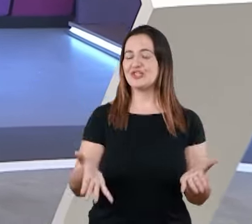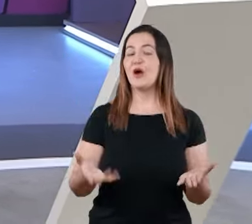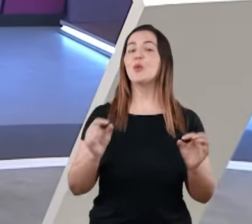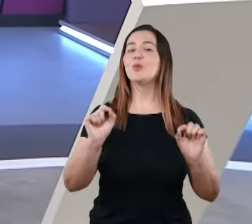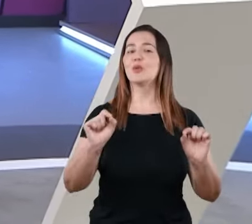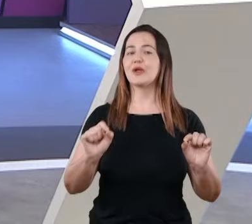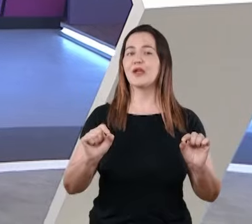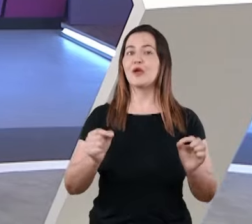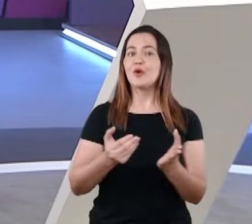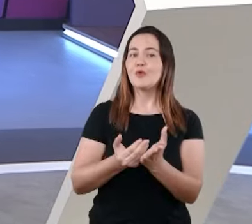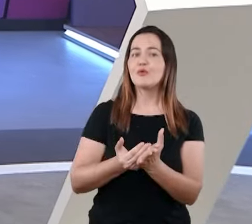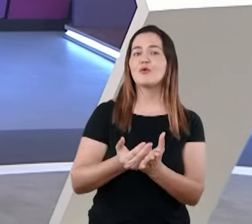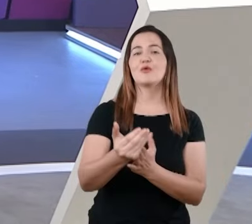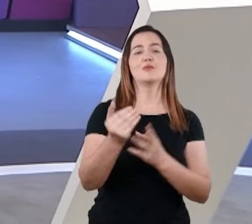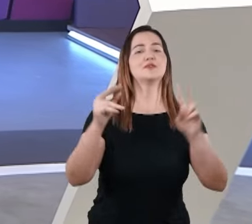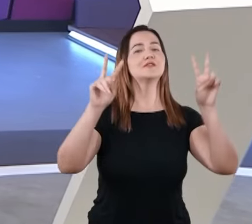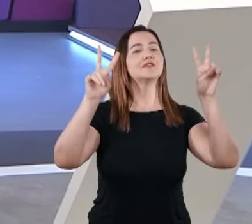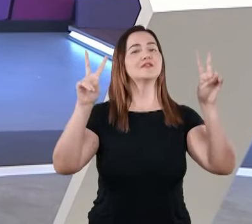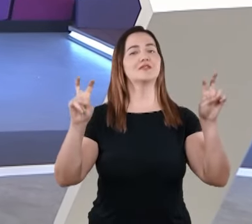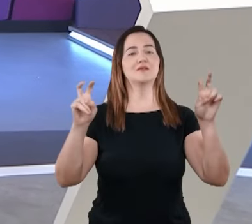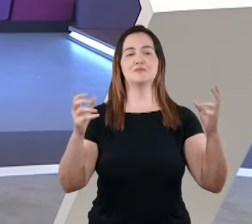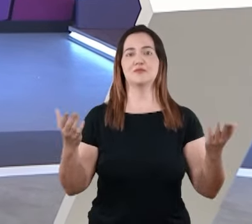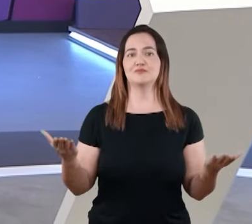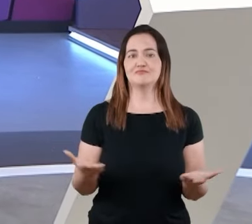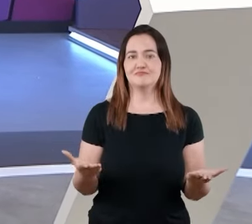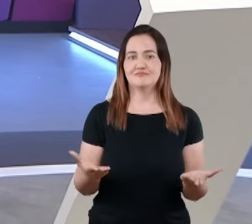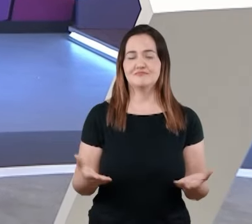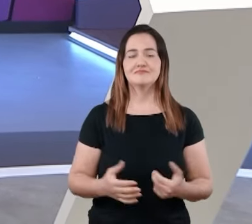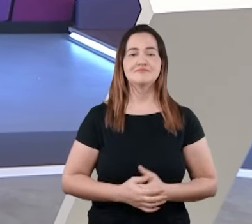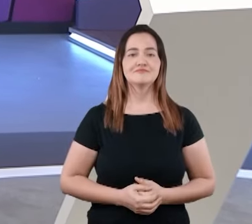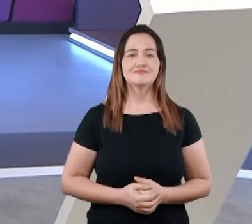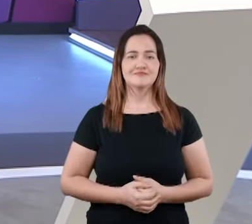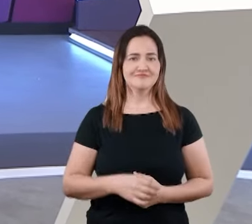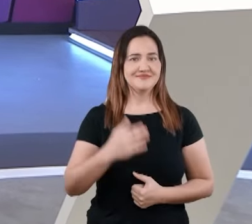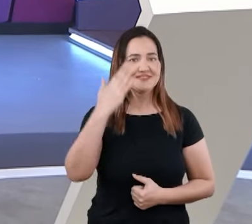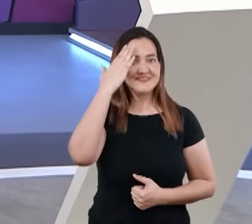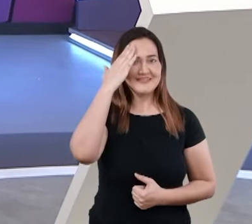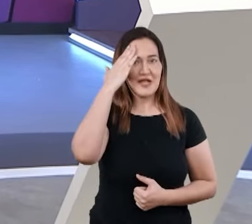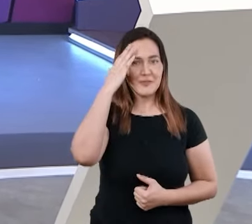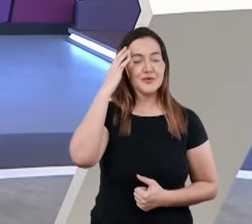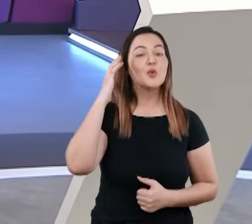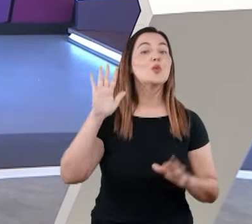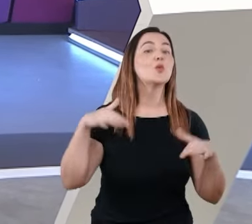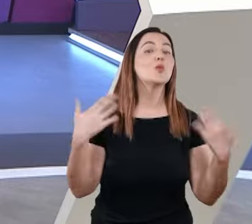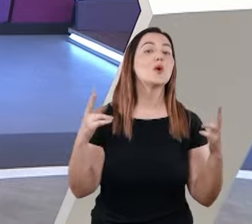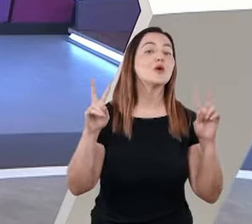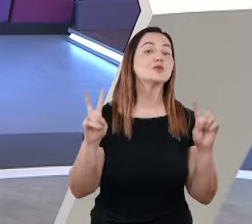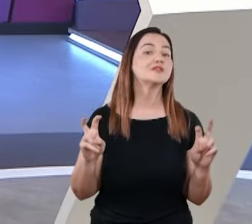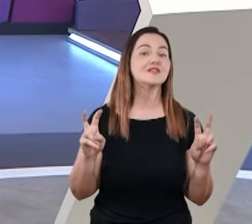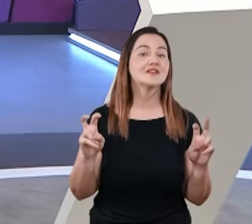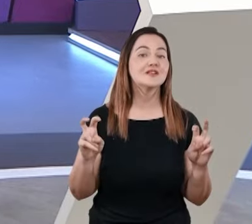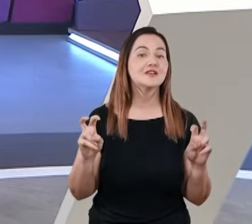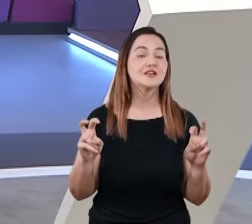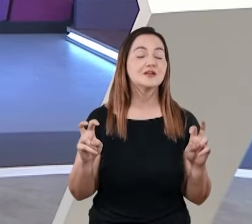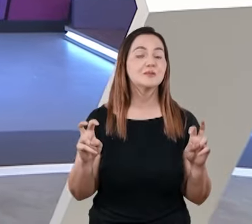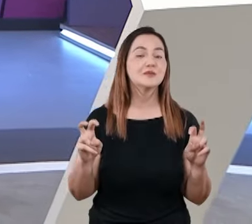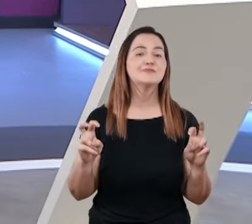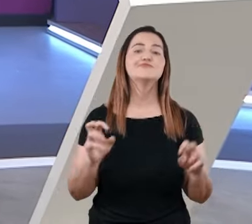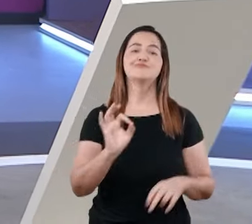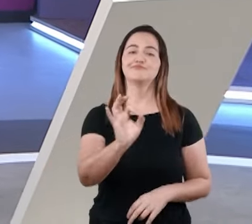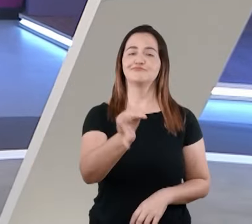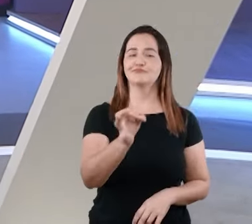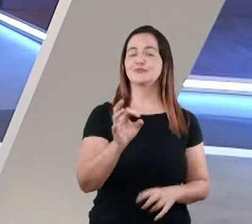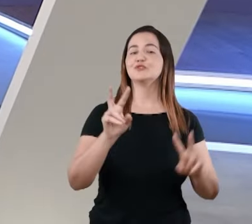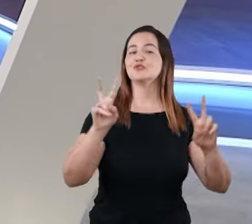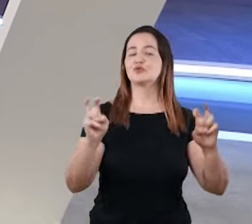preparados para o nosso tema de hoje. Hoje, como eu já falei para vocês, na introdução do programa,